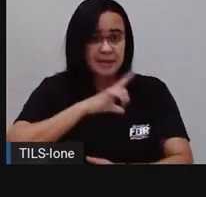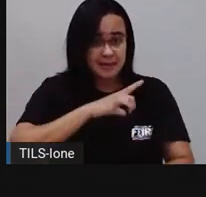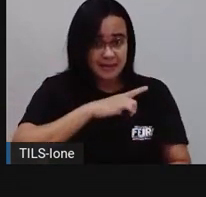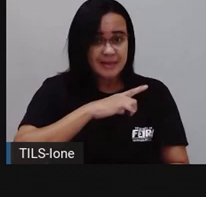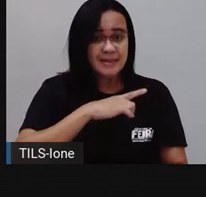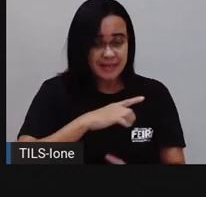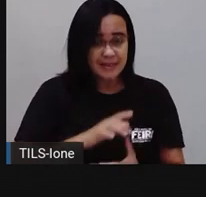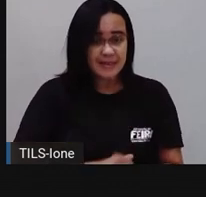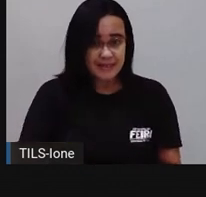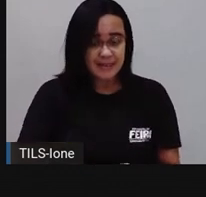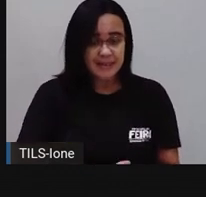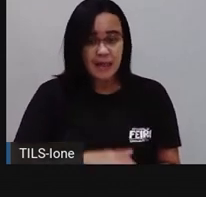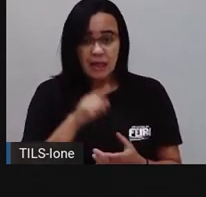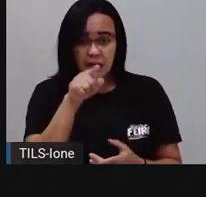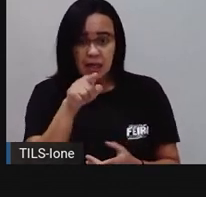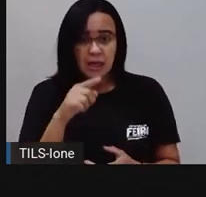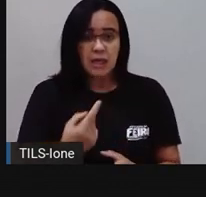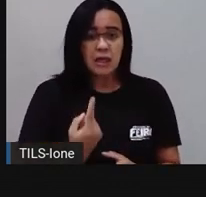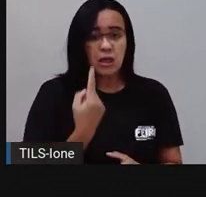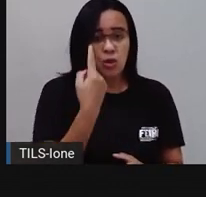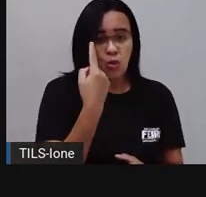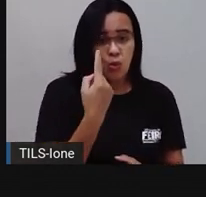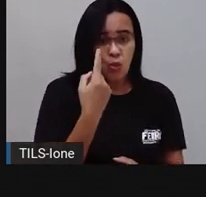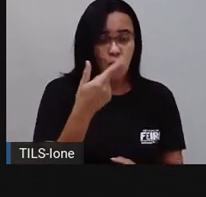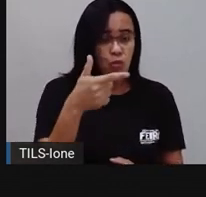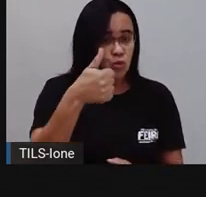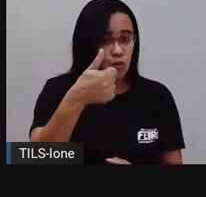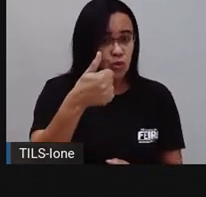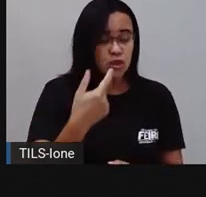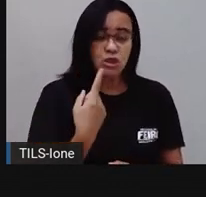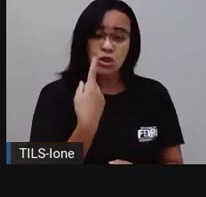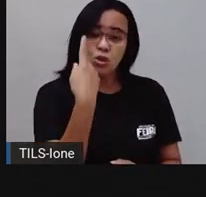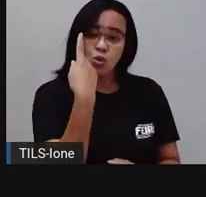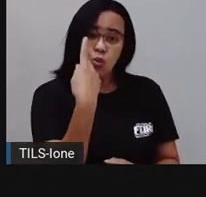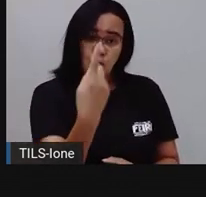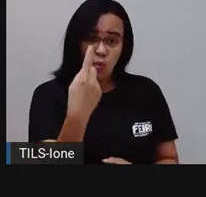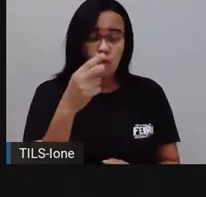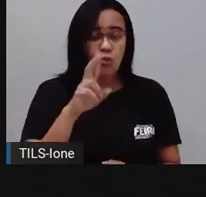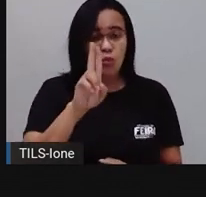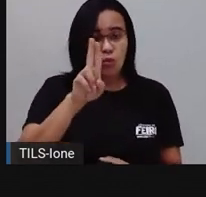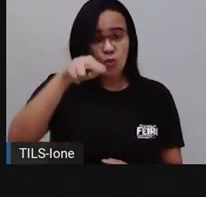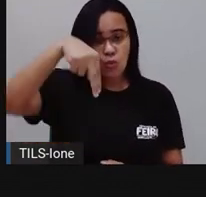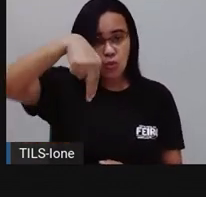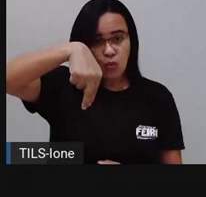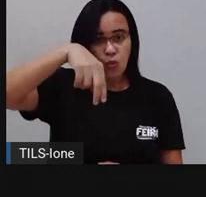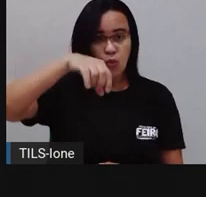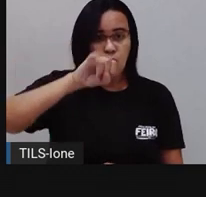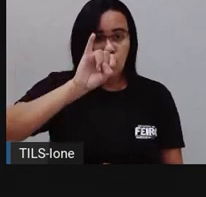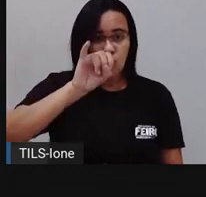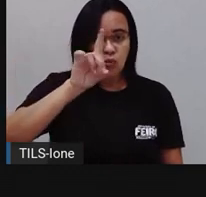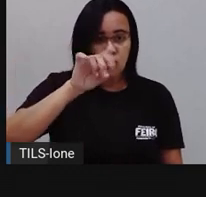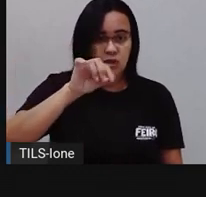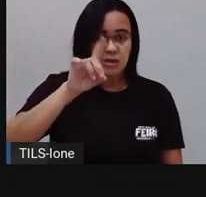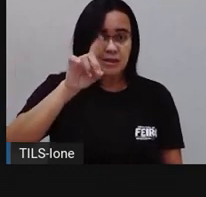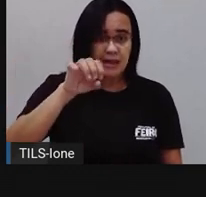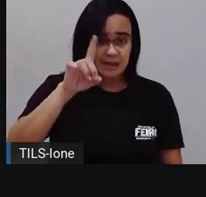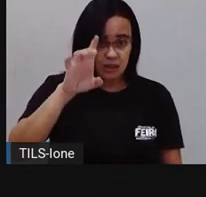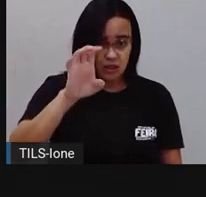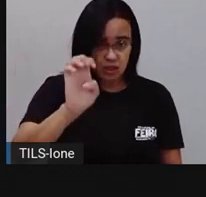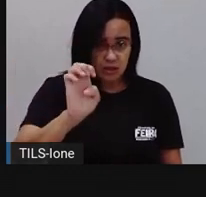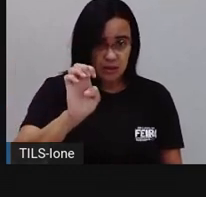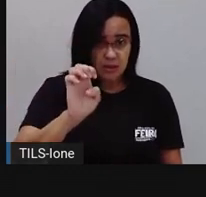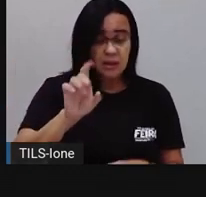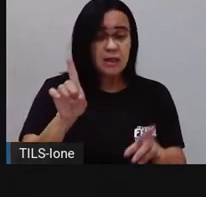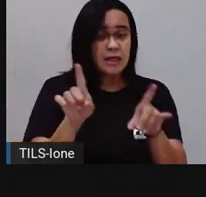na ordem das dezenas. Então, a gente viu na aula anterior, né, que o mesmo número, ele pode, o mesmo algarismo, ele pode ter